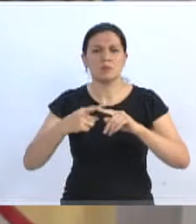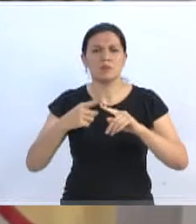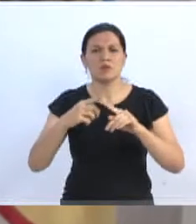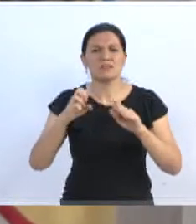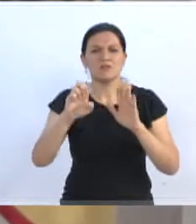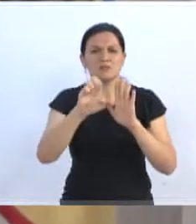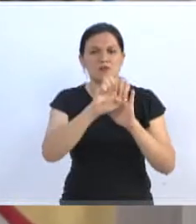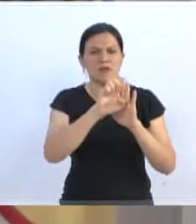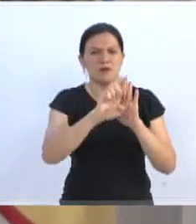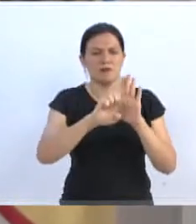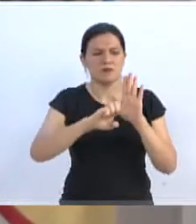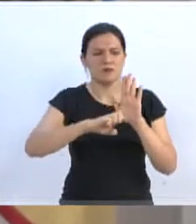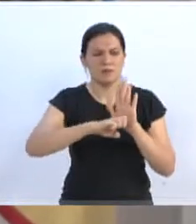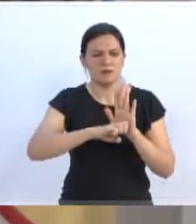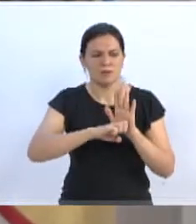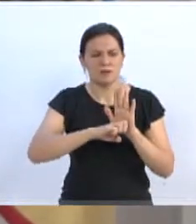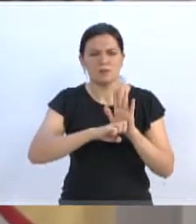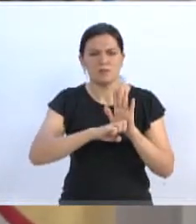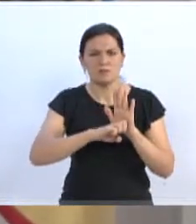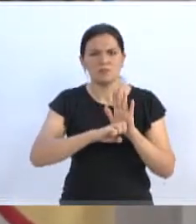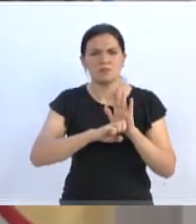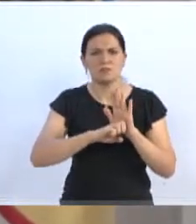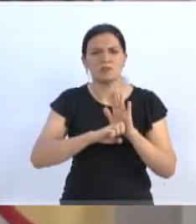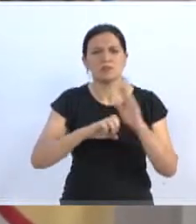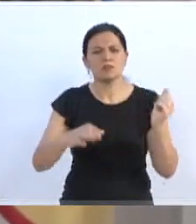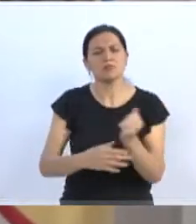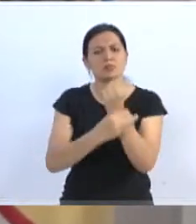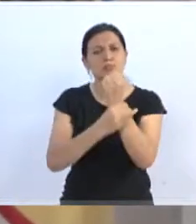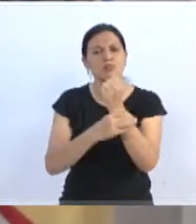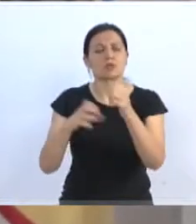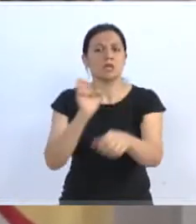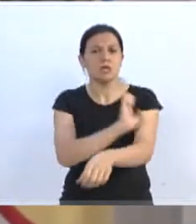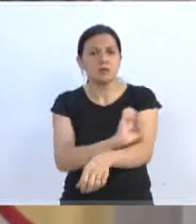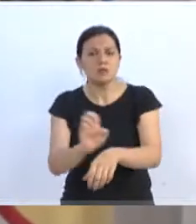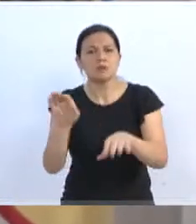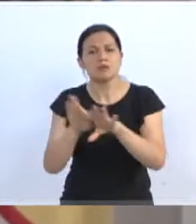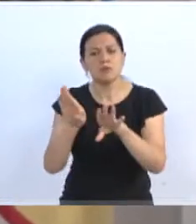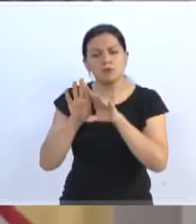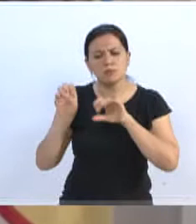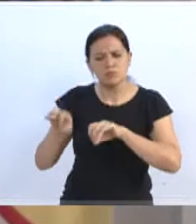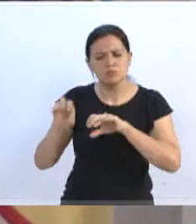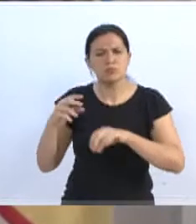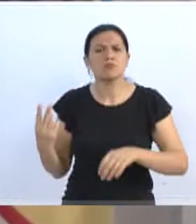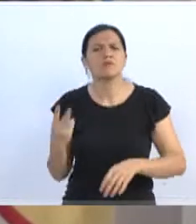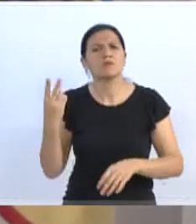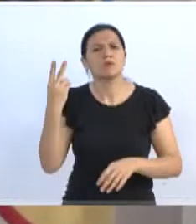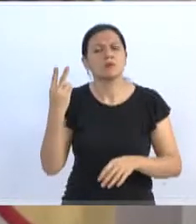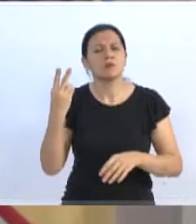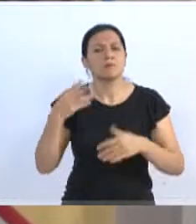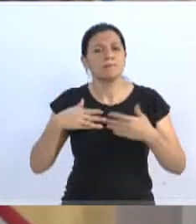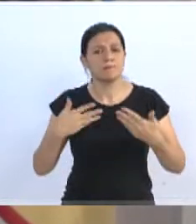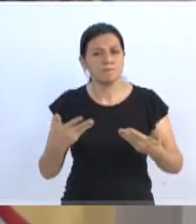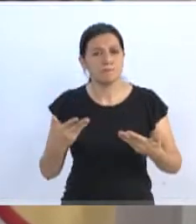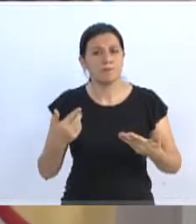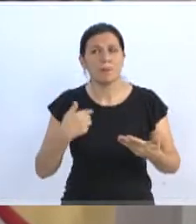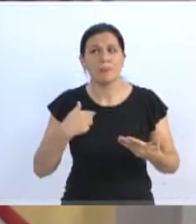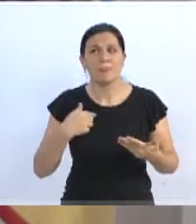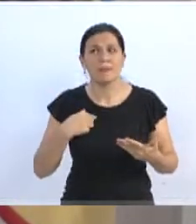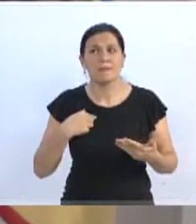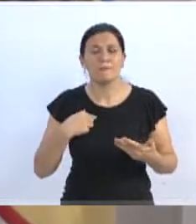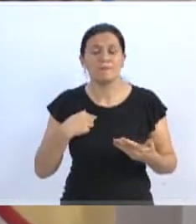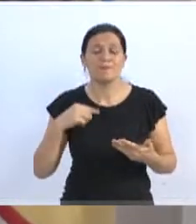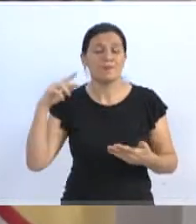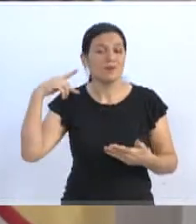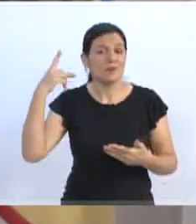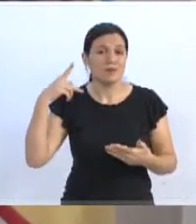partido, que defende a questão da educação, que defende a questão da valorização da educação, desde então, eu sou um vereador, veja